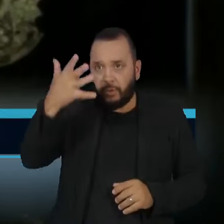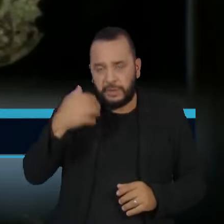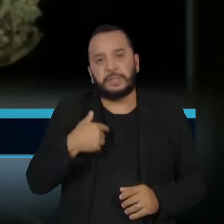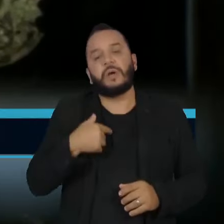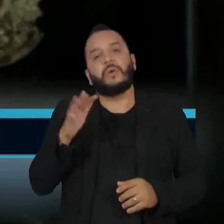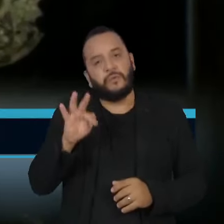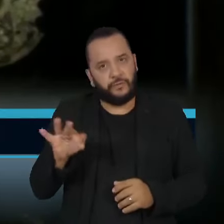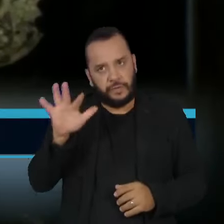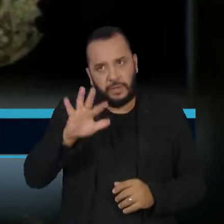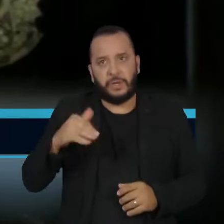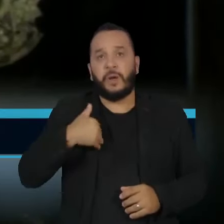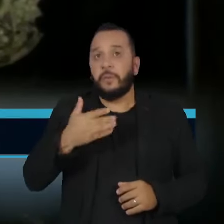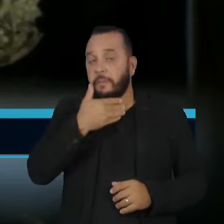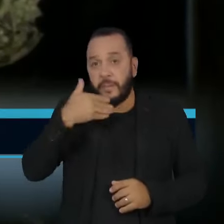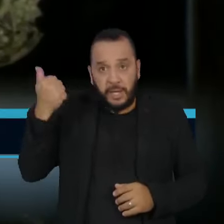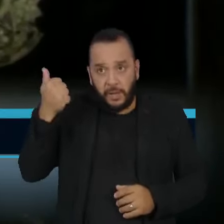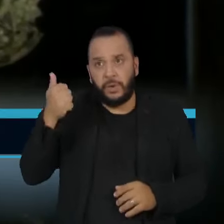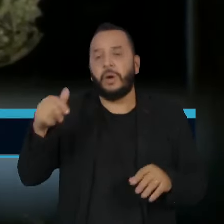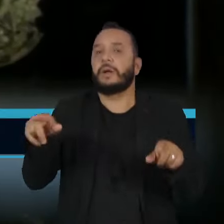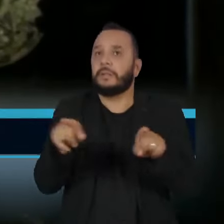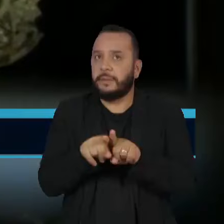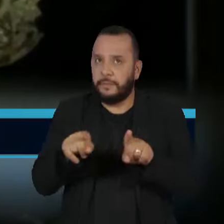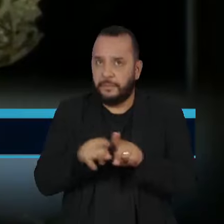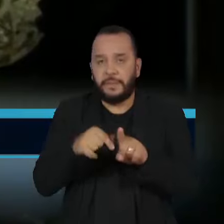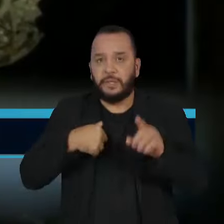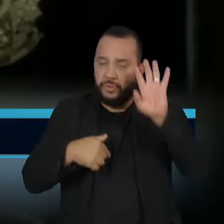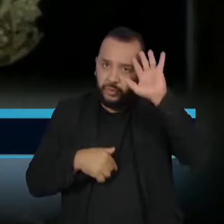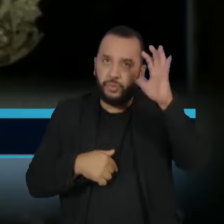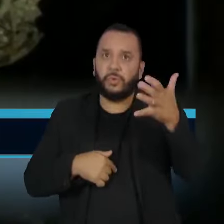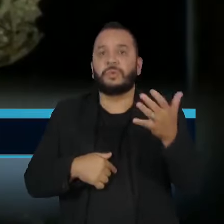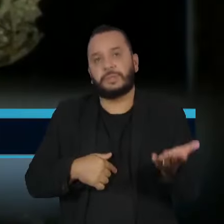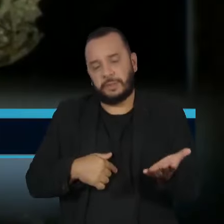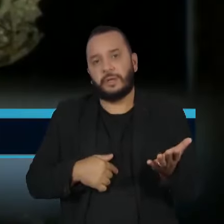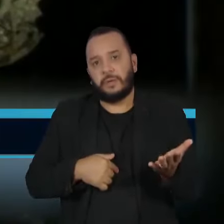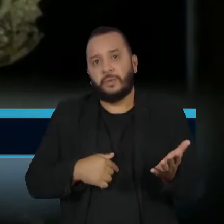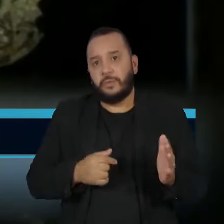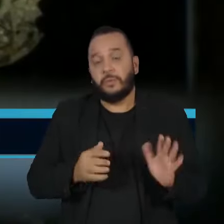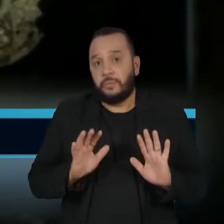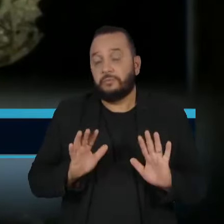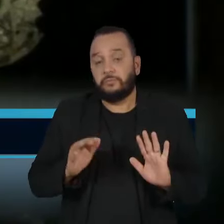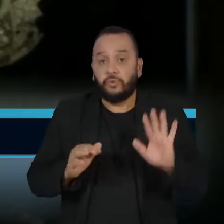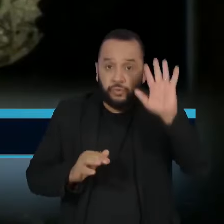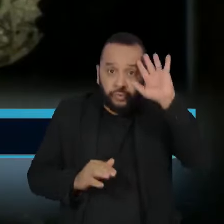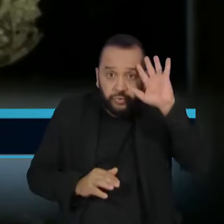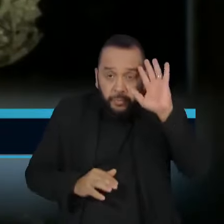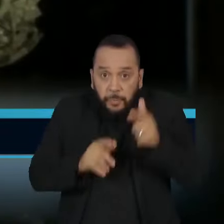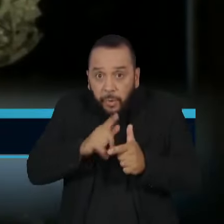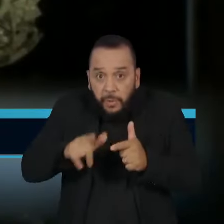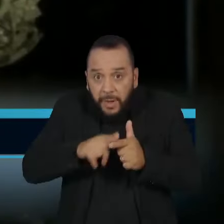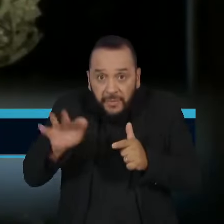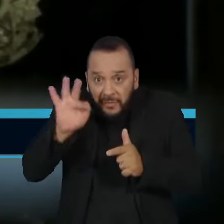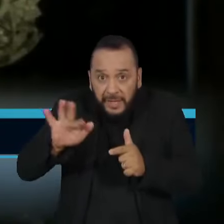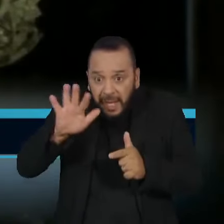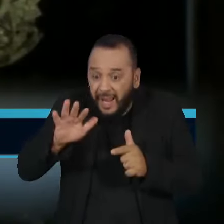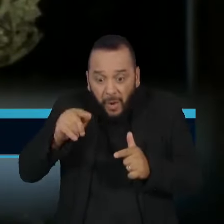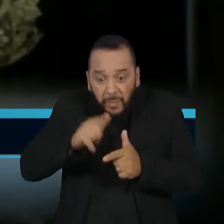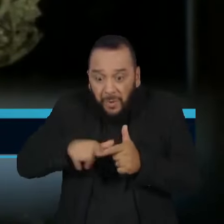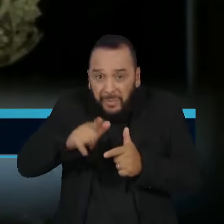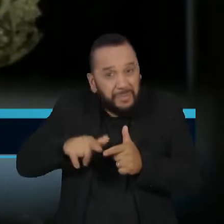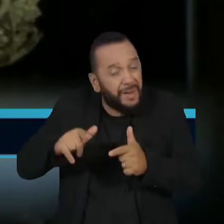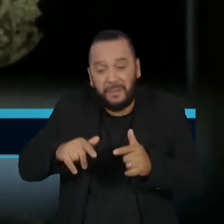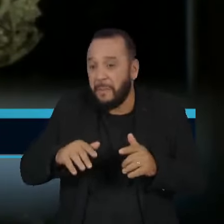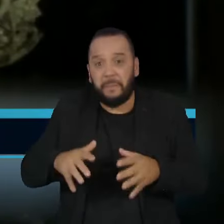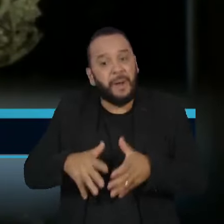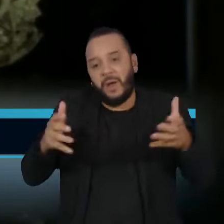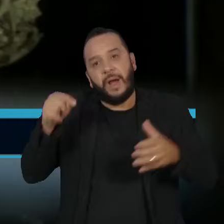considero a melhor e a maior solução, o maior problema federativo é esse. A maior solução federativa do Brasil